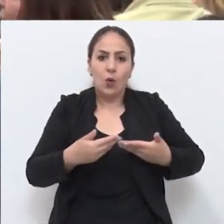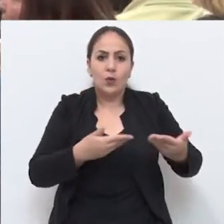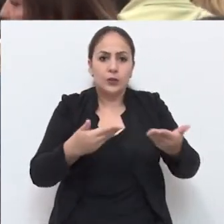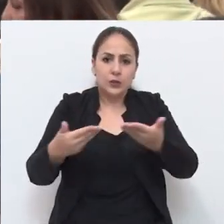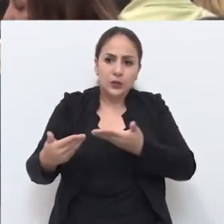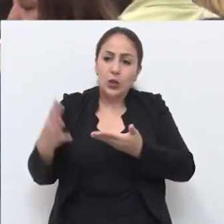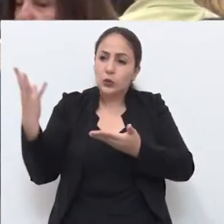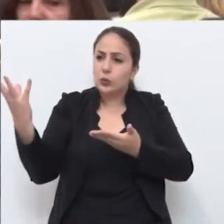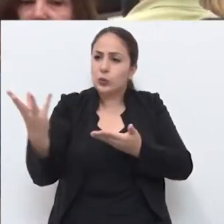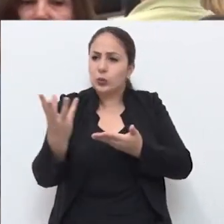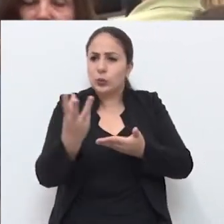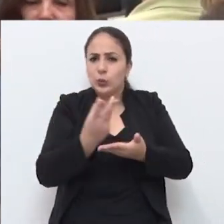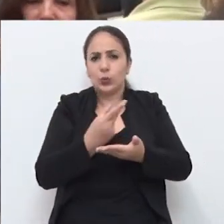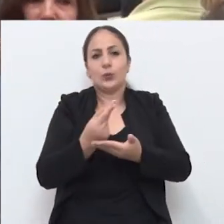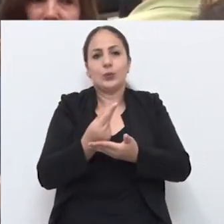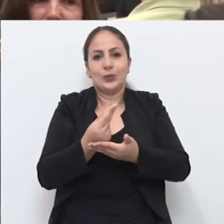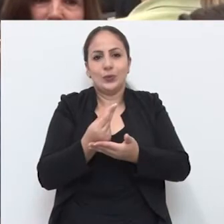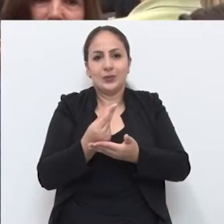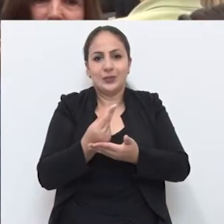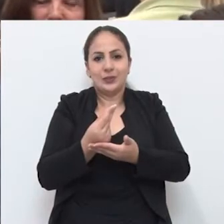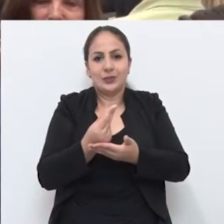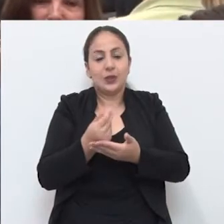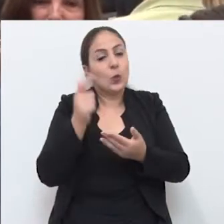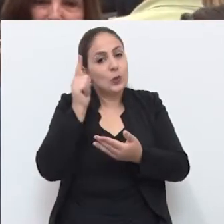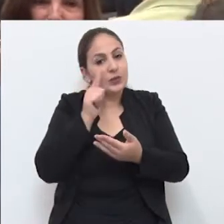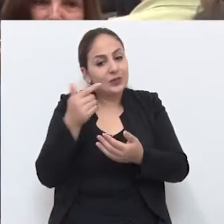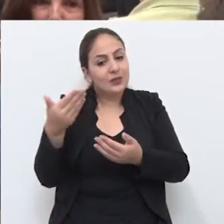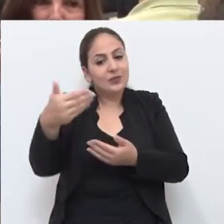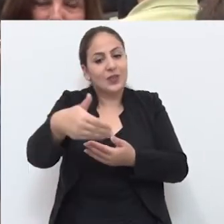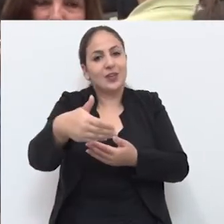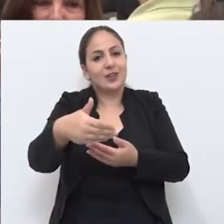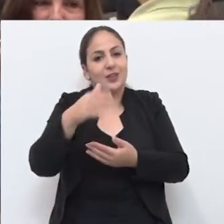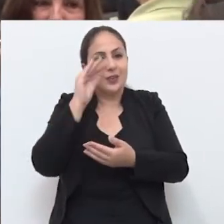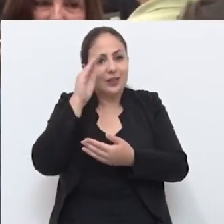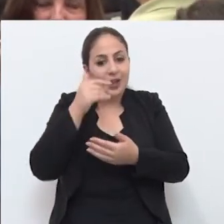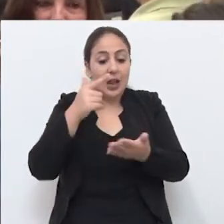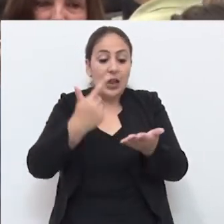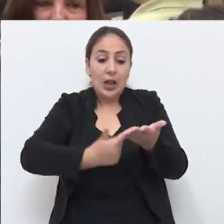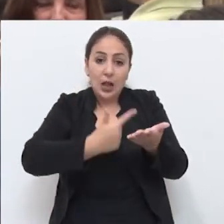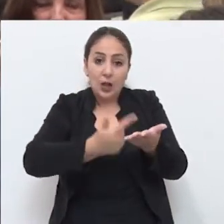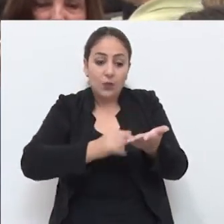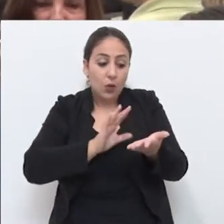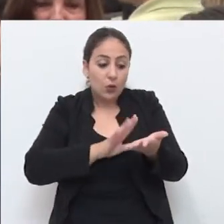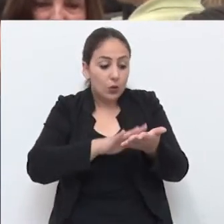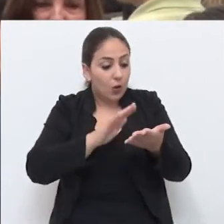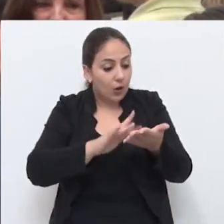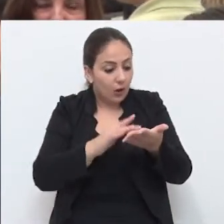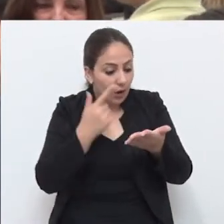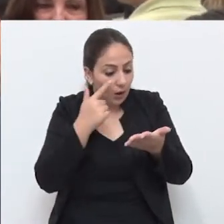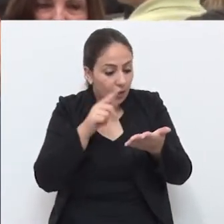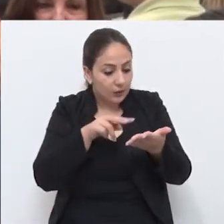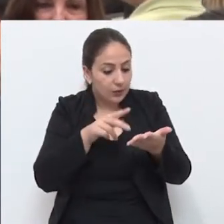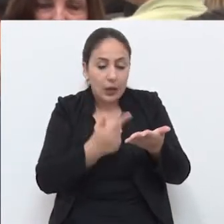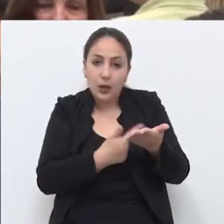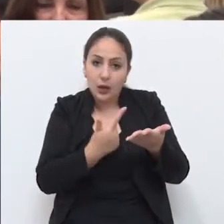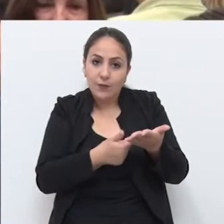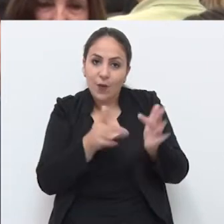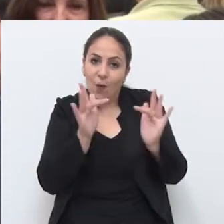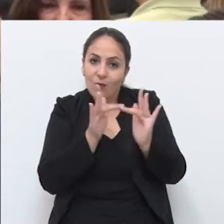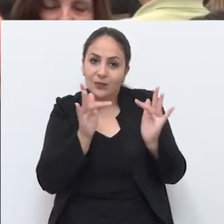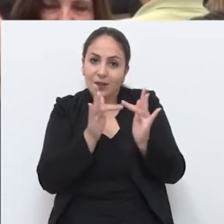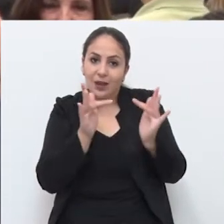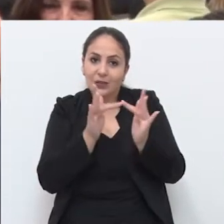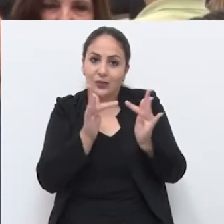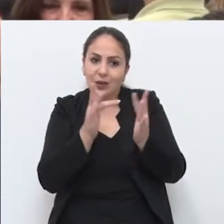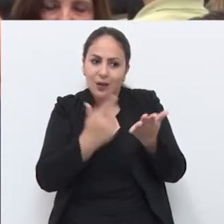convidando a todos os passfundenses para que se aproximem do livro, toquem nos livros,